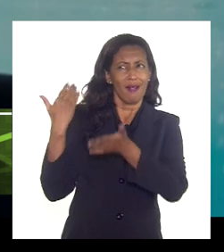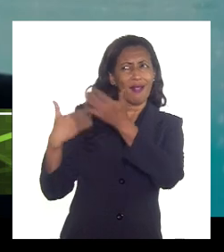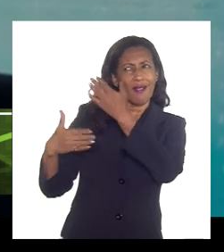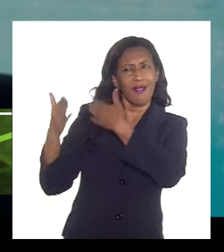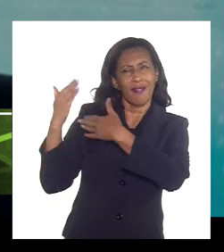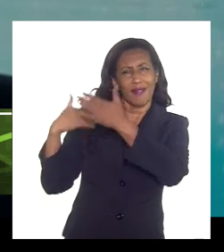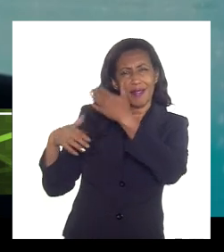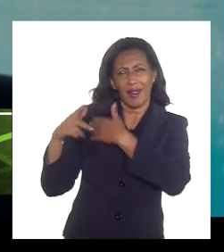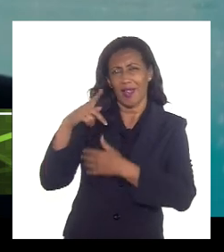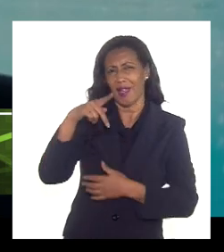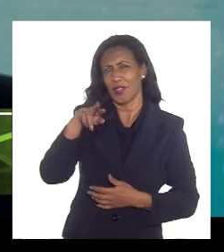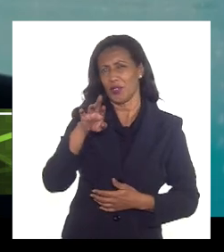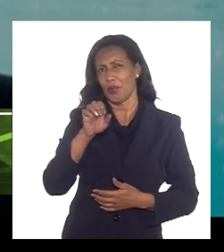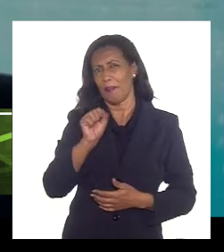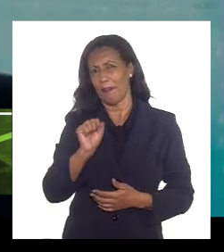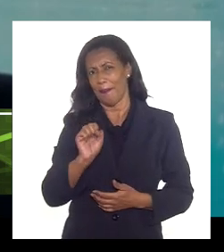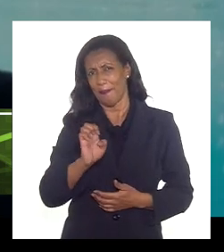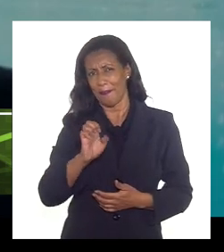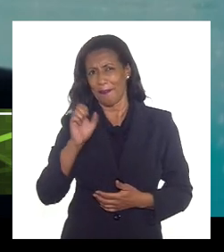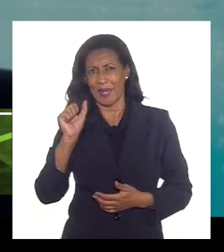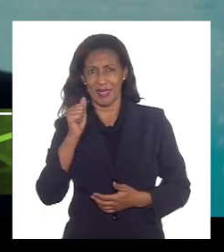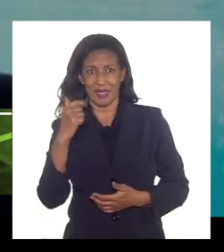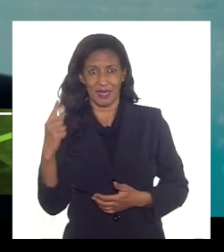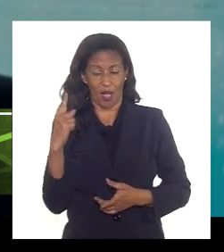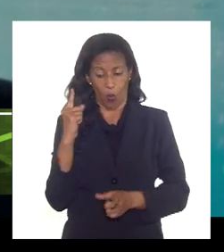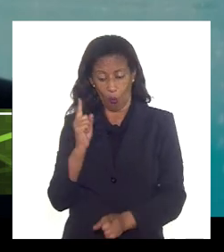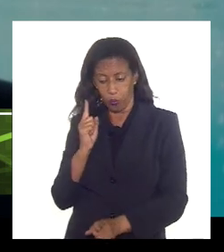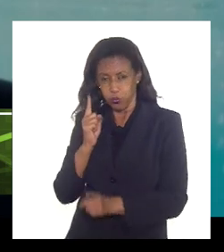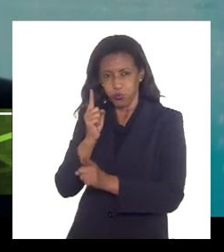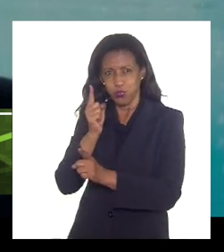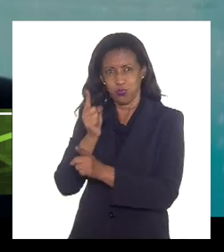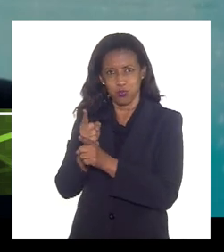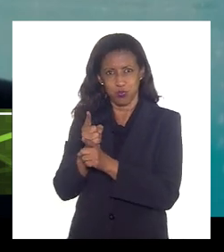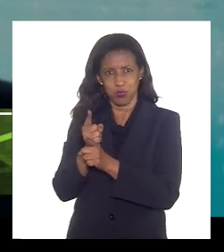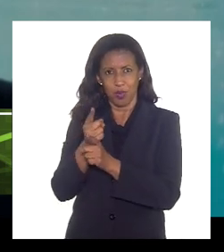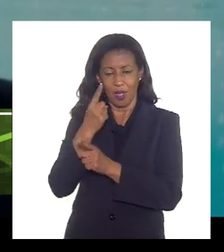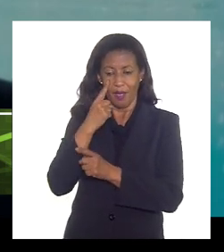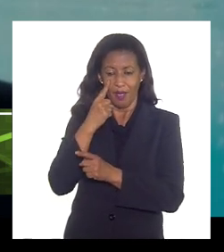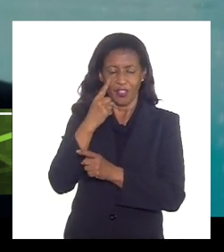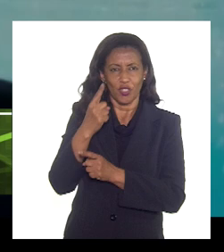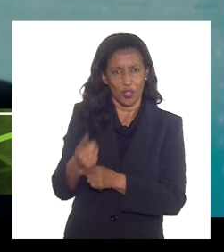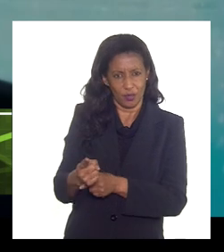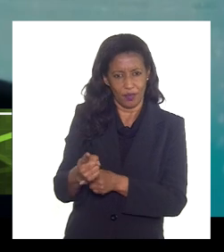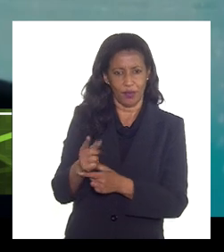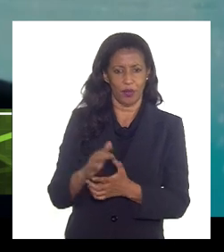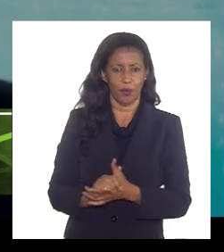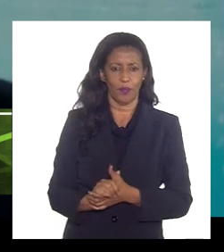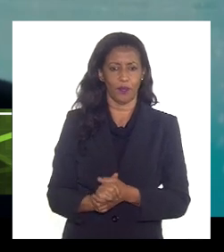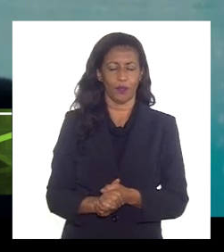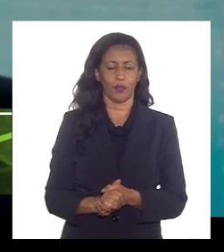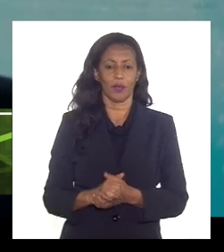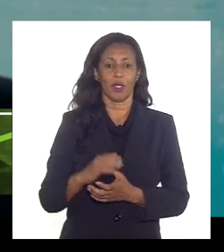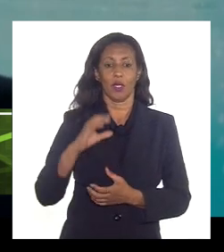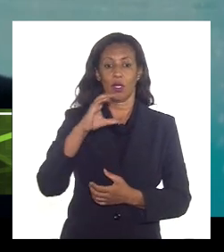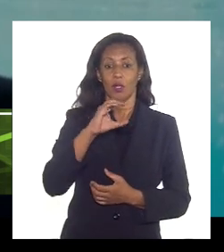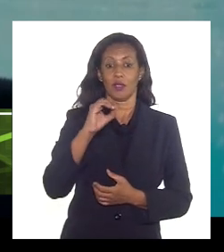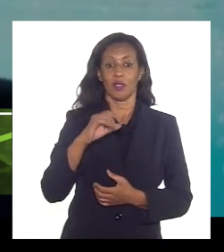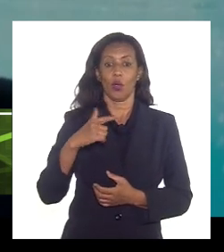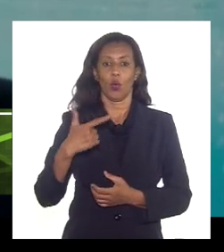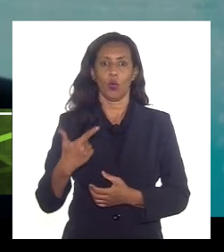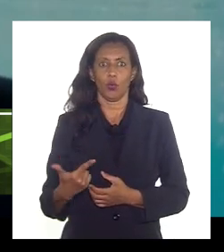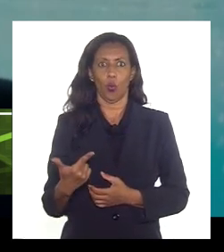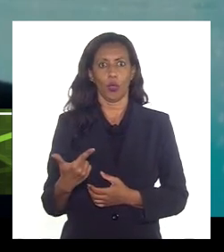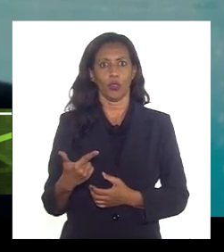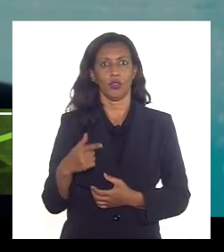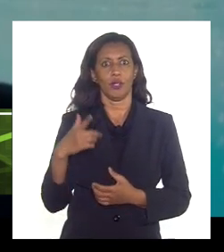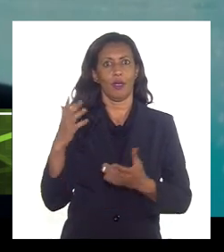a gente descobriu os campos a gente viu que o gás do pré-sal na maior parte das áreas tem um percentual de CO2 relativamente